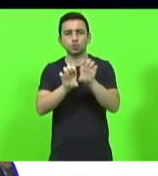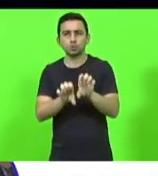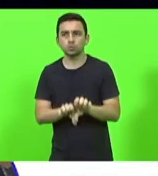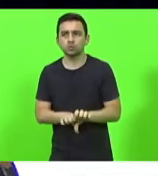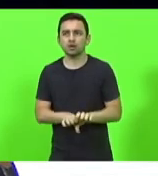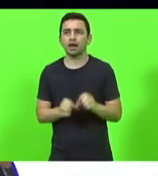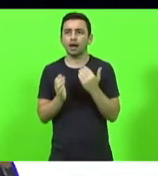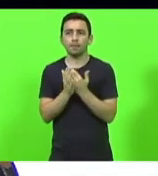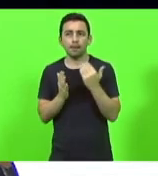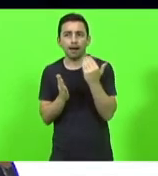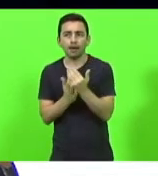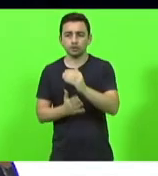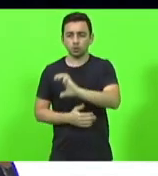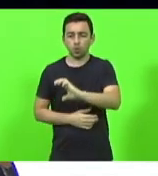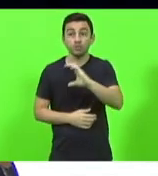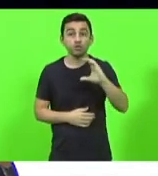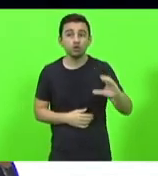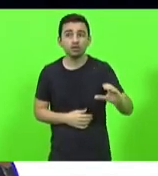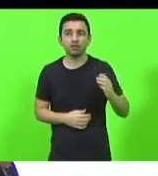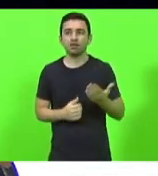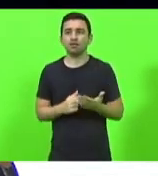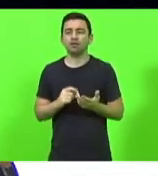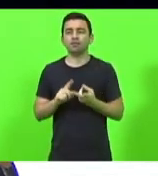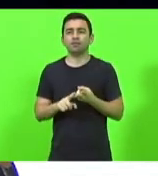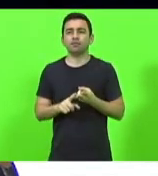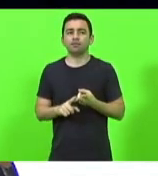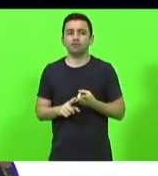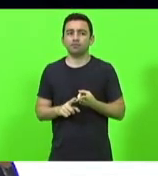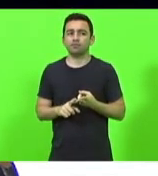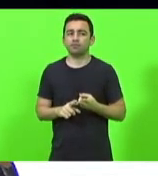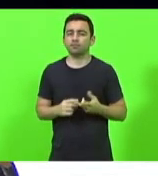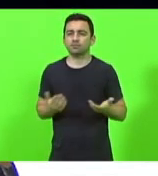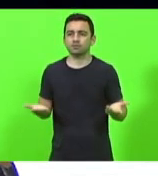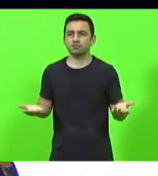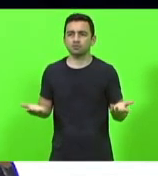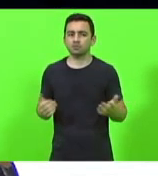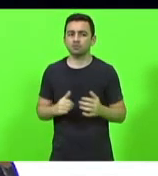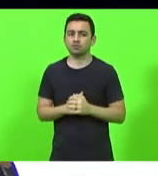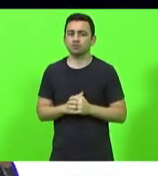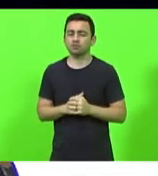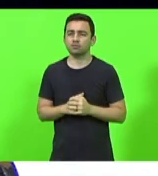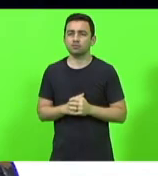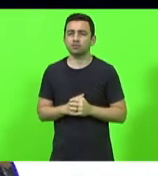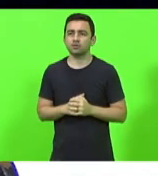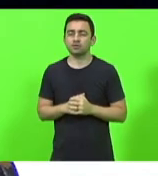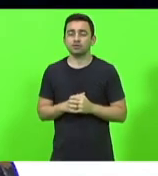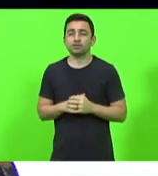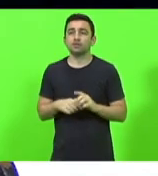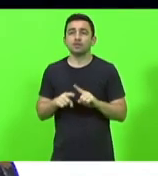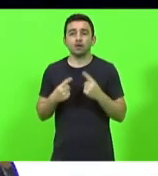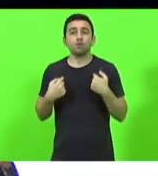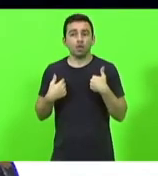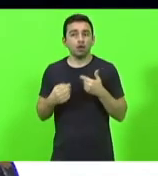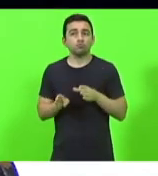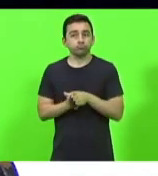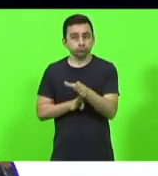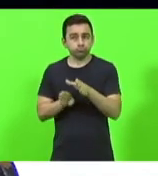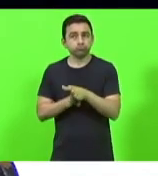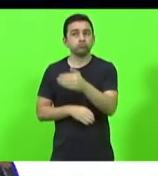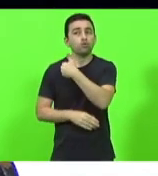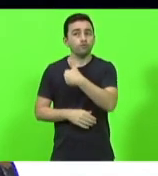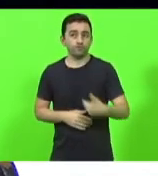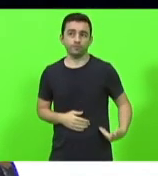mais cargo comissionado, para mais cabo eleitoral, senhor presidente. Então, eu queria fazer uma sugestão ao governo,